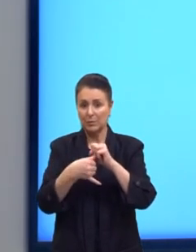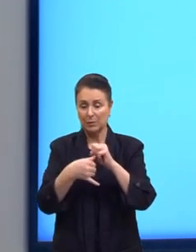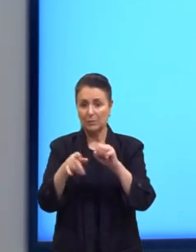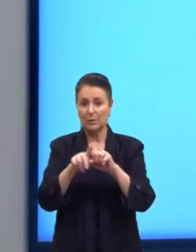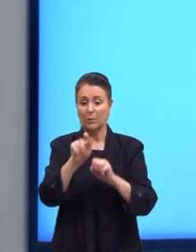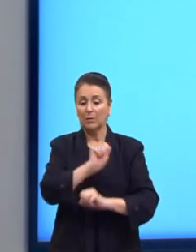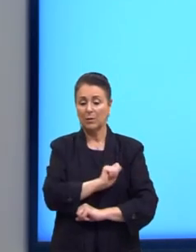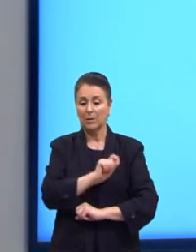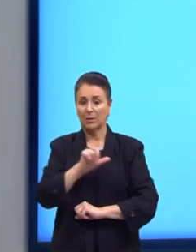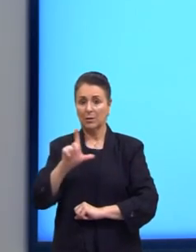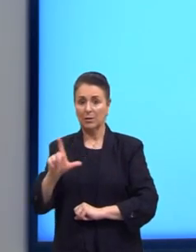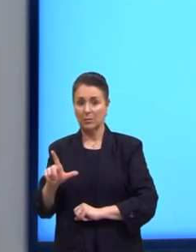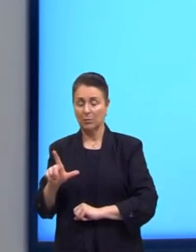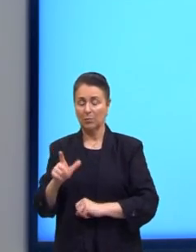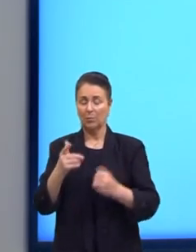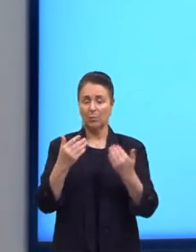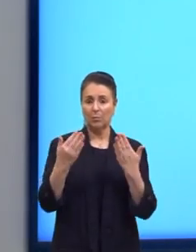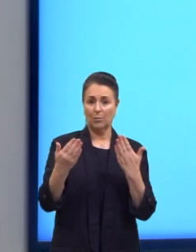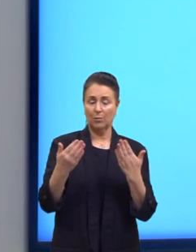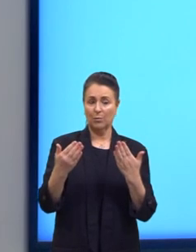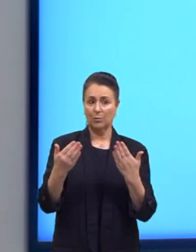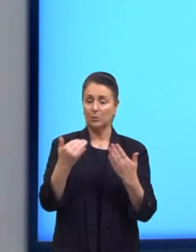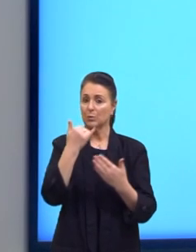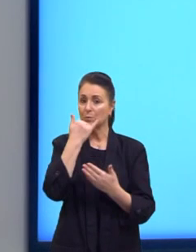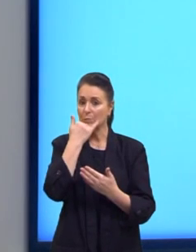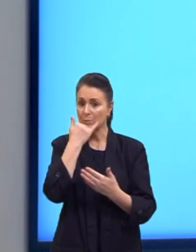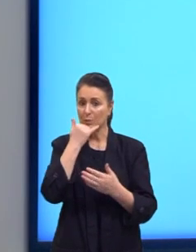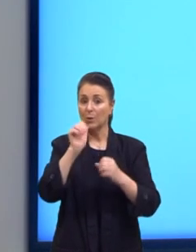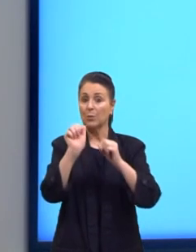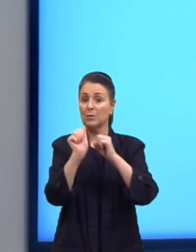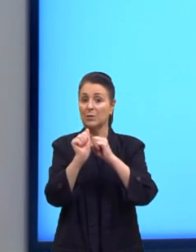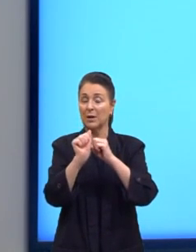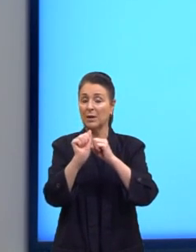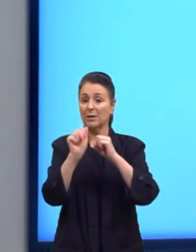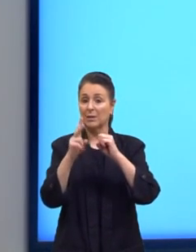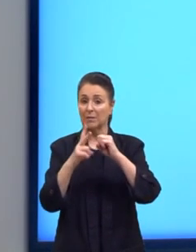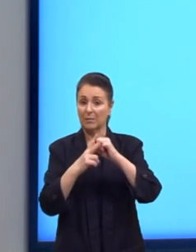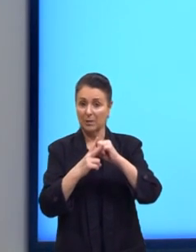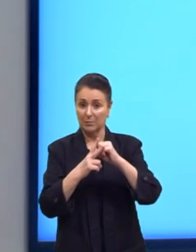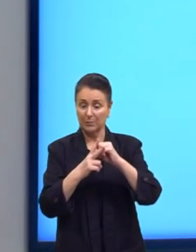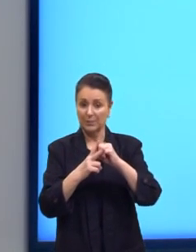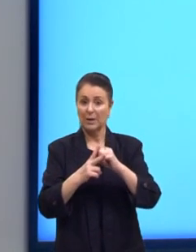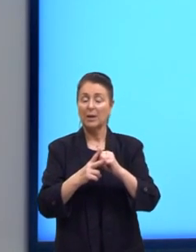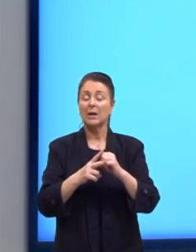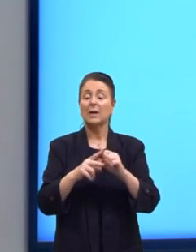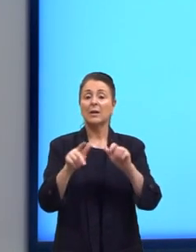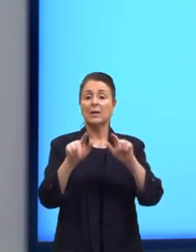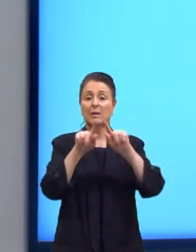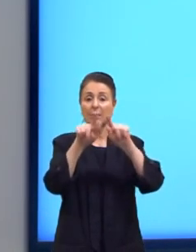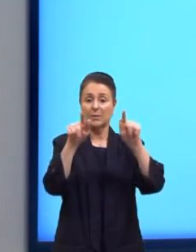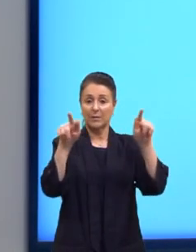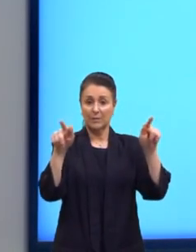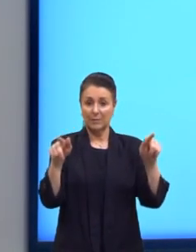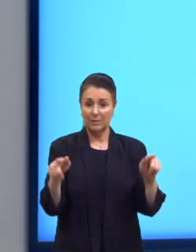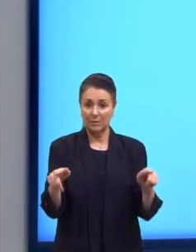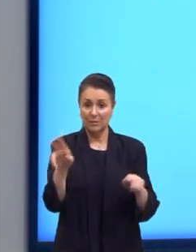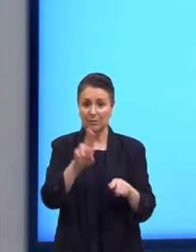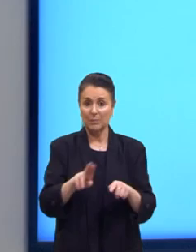em azul os comparativos, desculpa, os advérbios, que é a classe gramatical que nós vamos agora, tá?